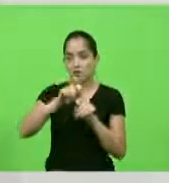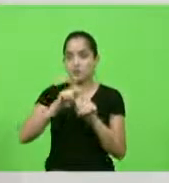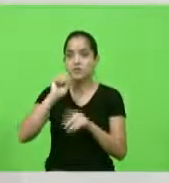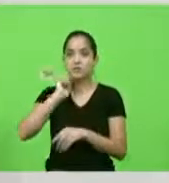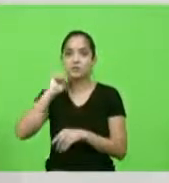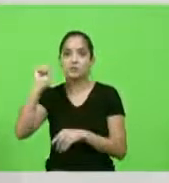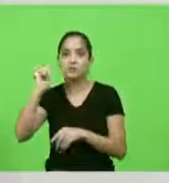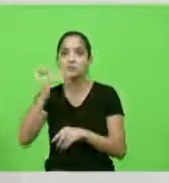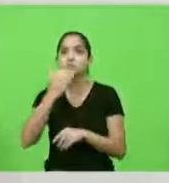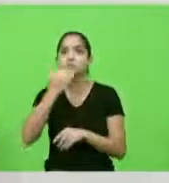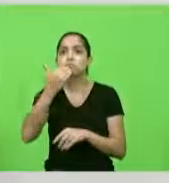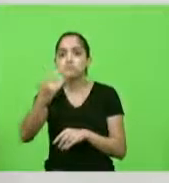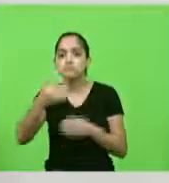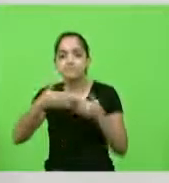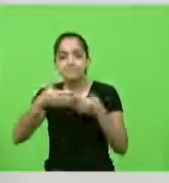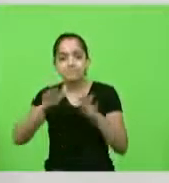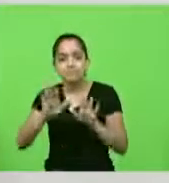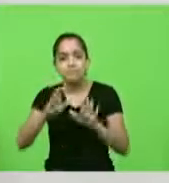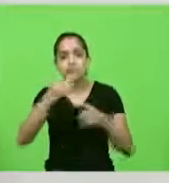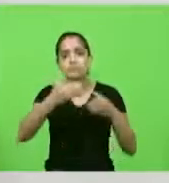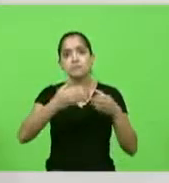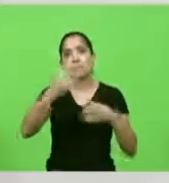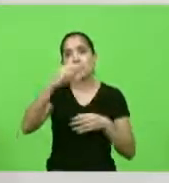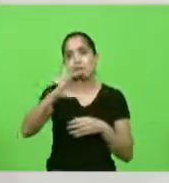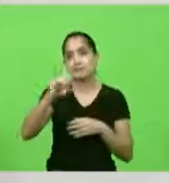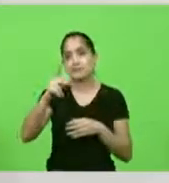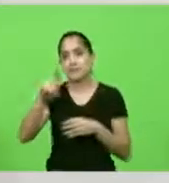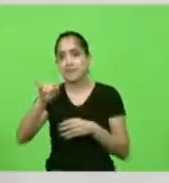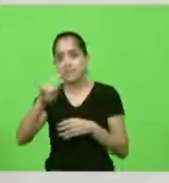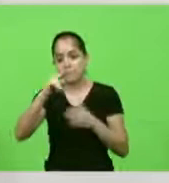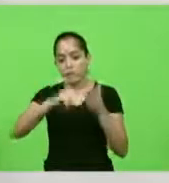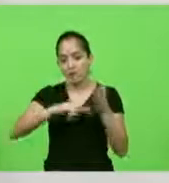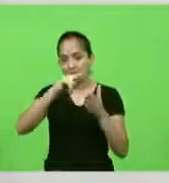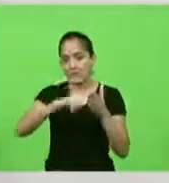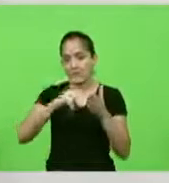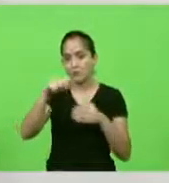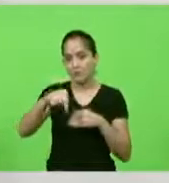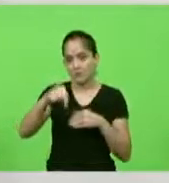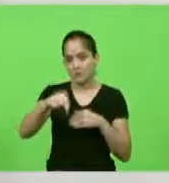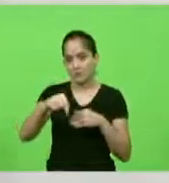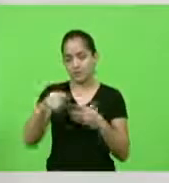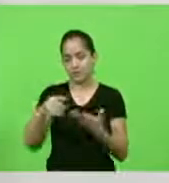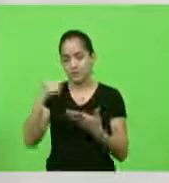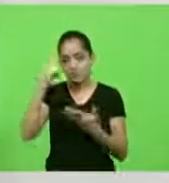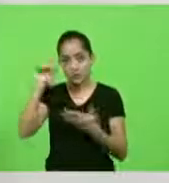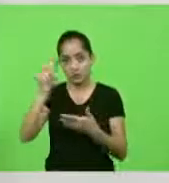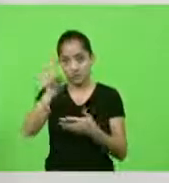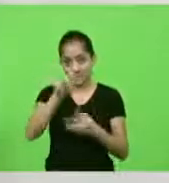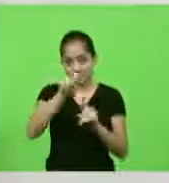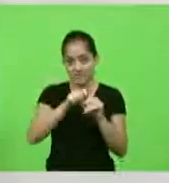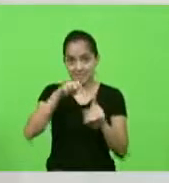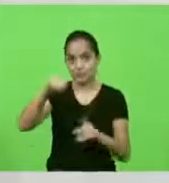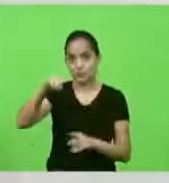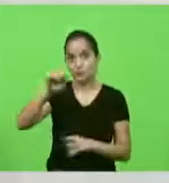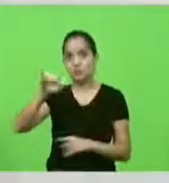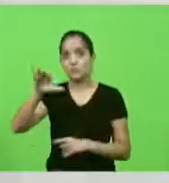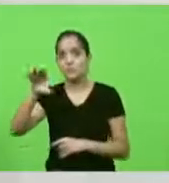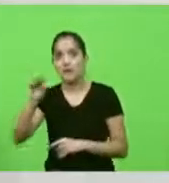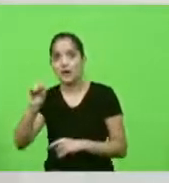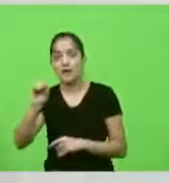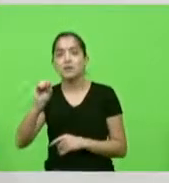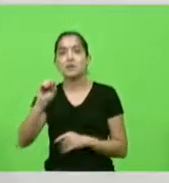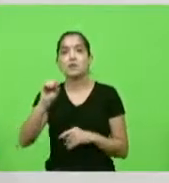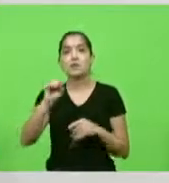pela abertura da CPI foi lido em plenário e no dia cinco de maio a